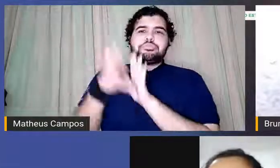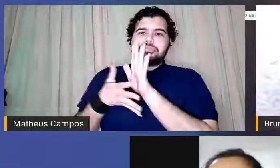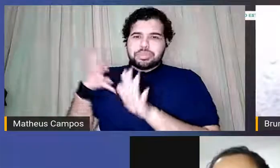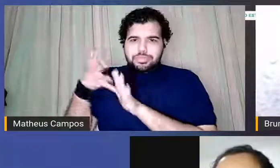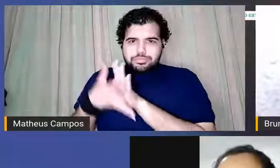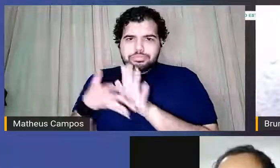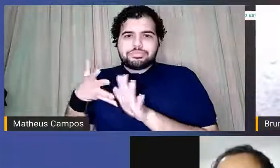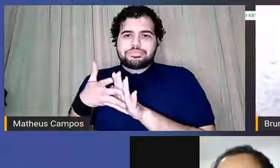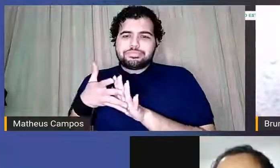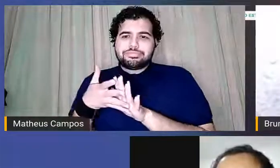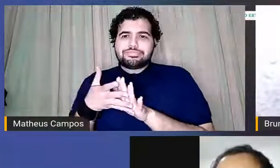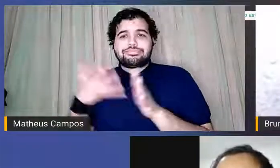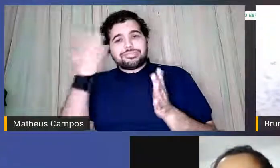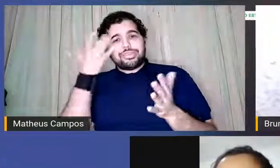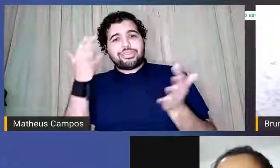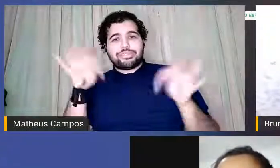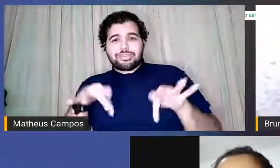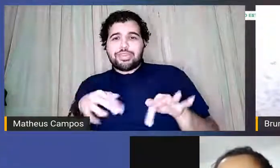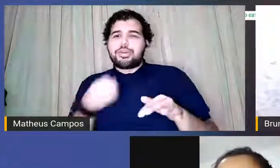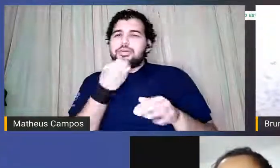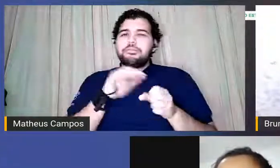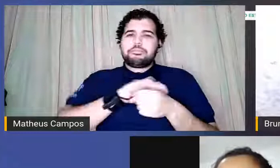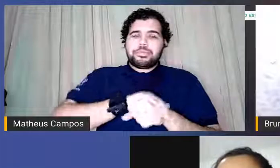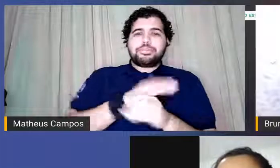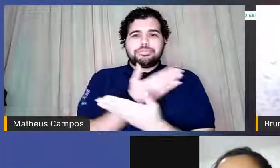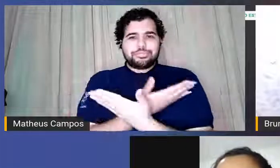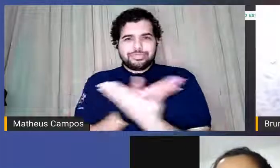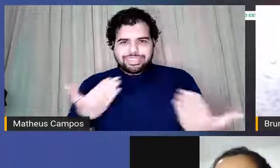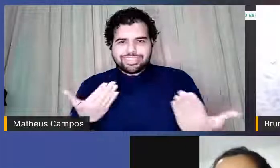e é isso uma boa noite para todos